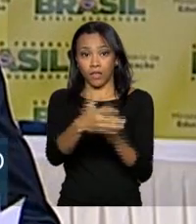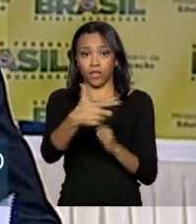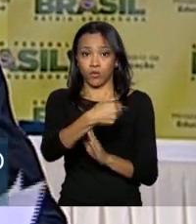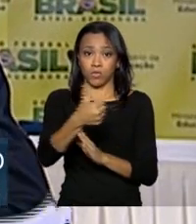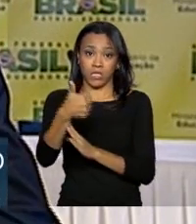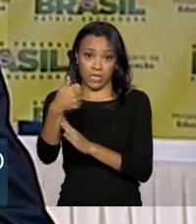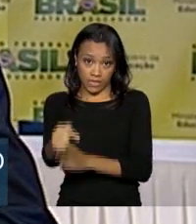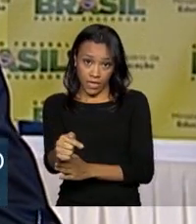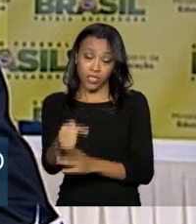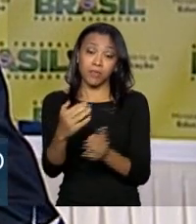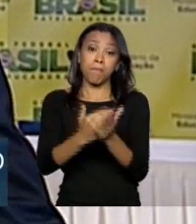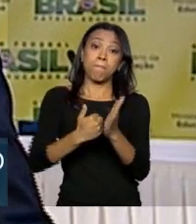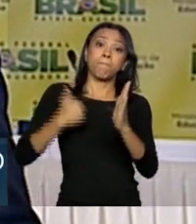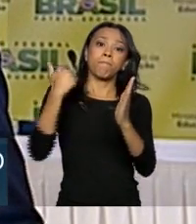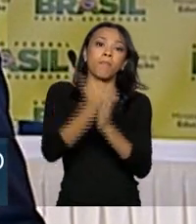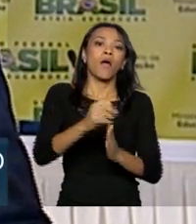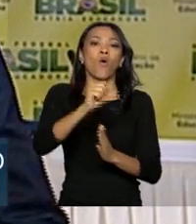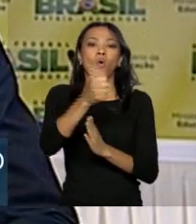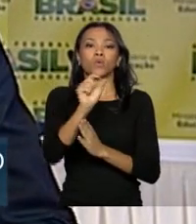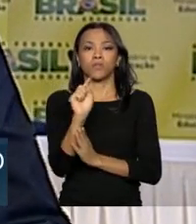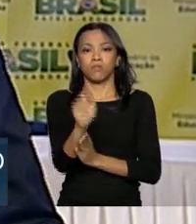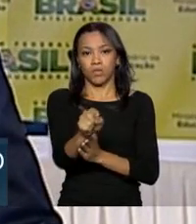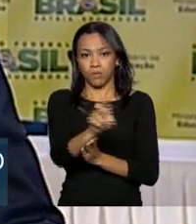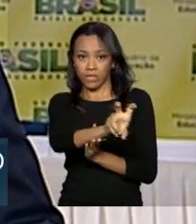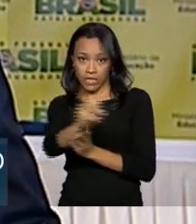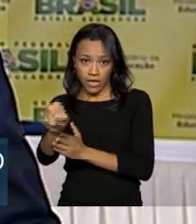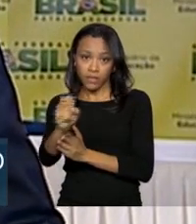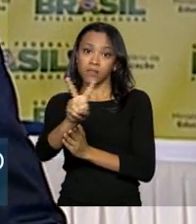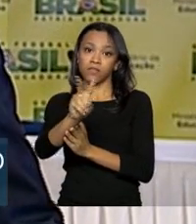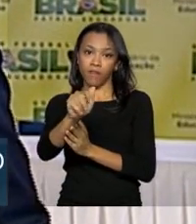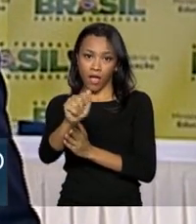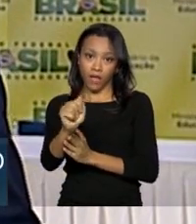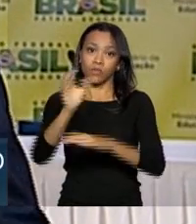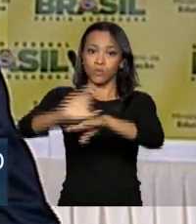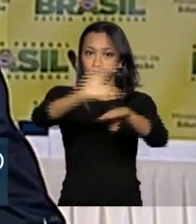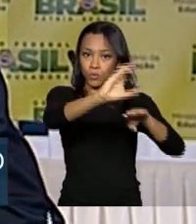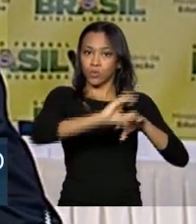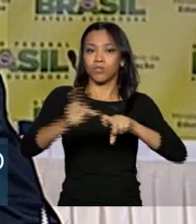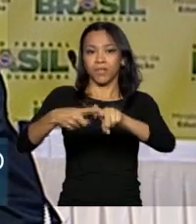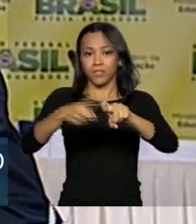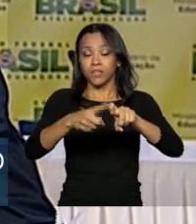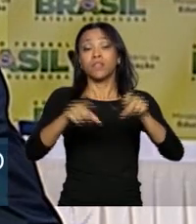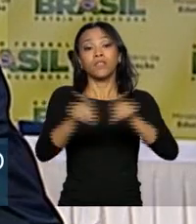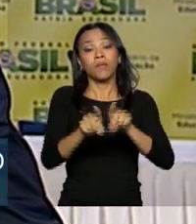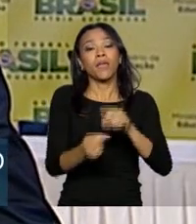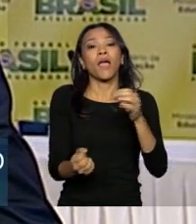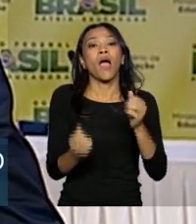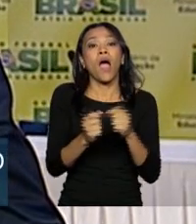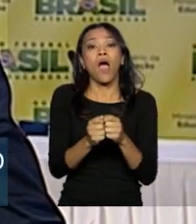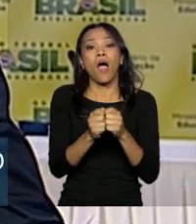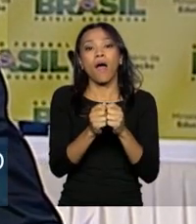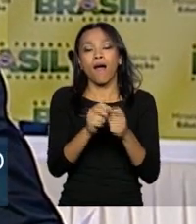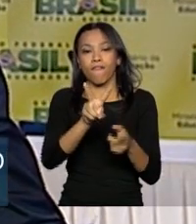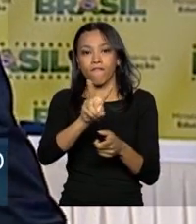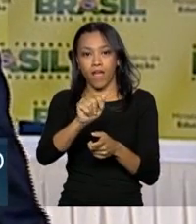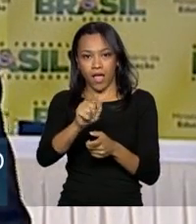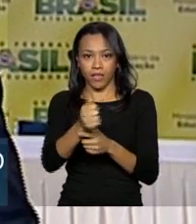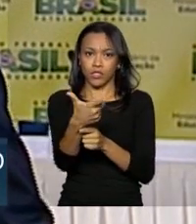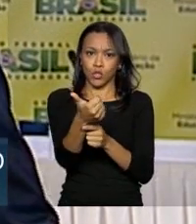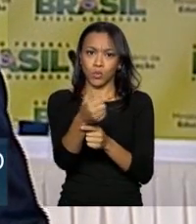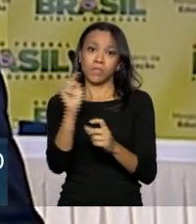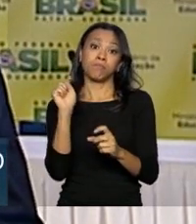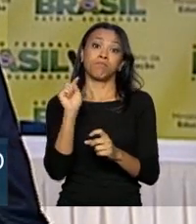mais 11 mil e 500 vagas de cursos de medicina e também aumentar mais 12 mil vagas para a